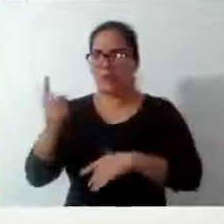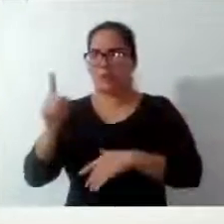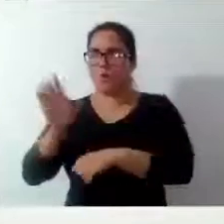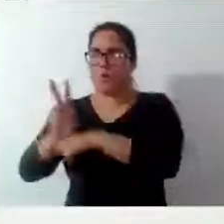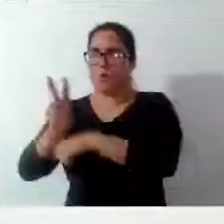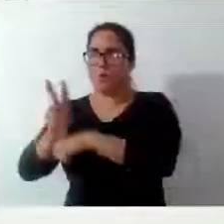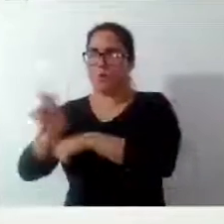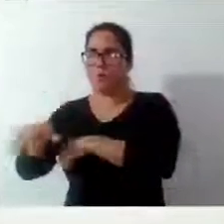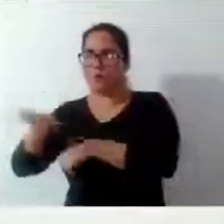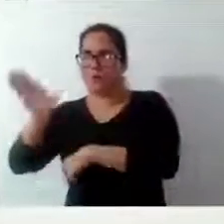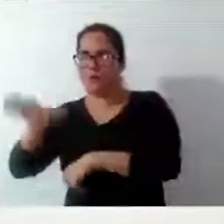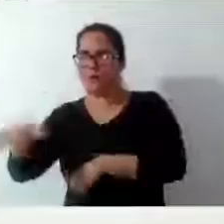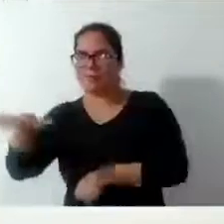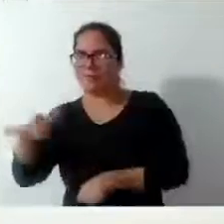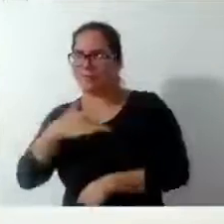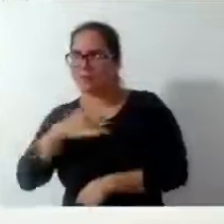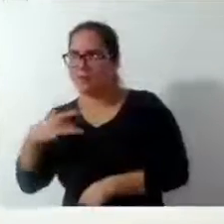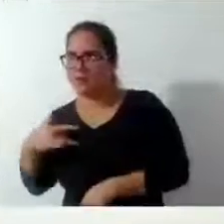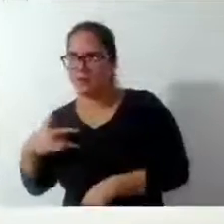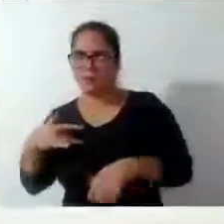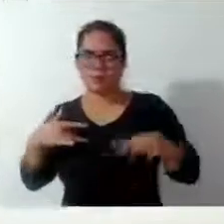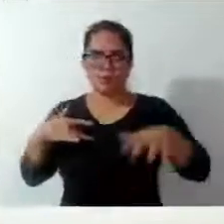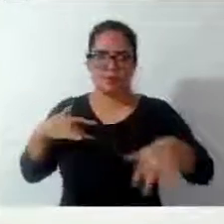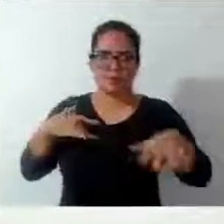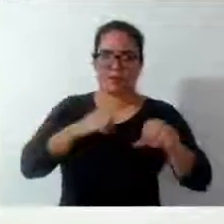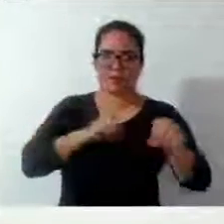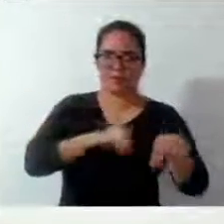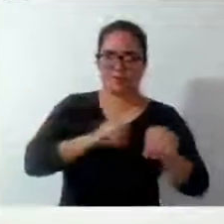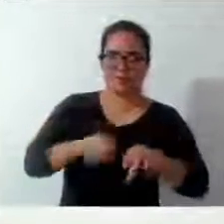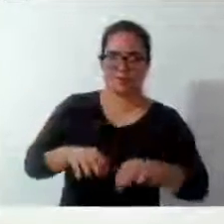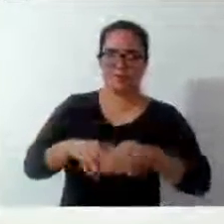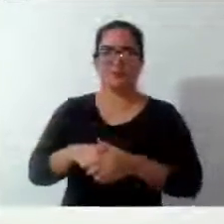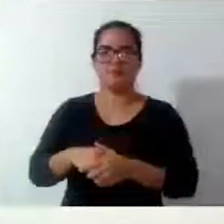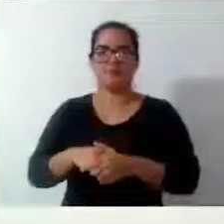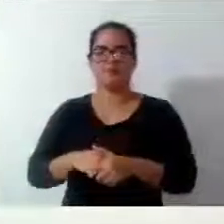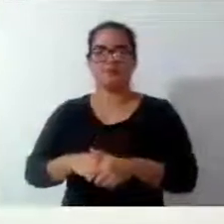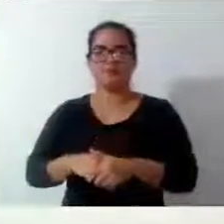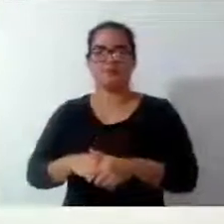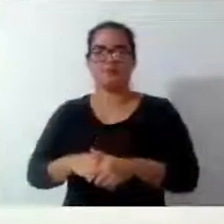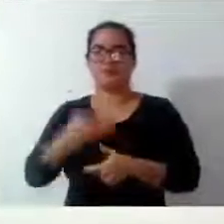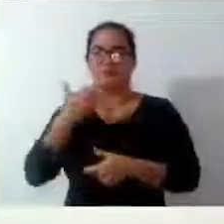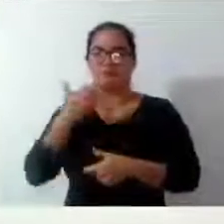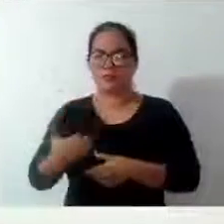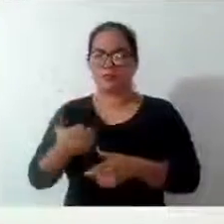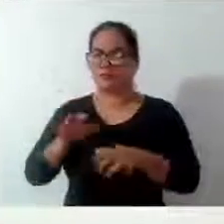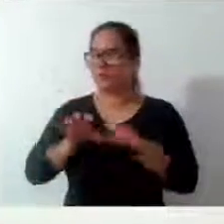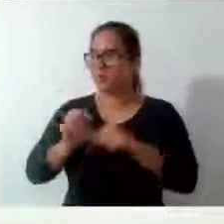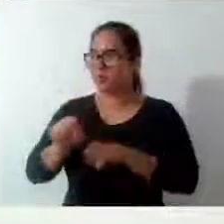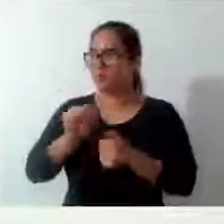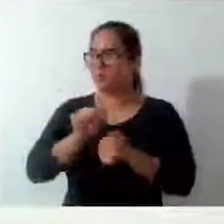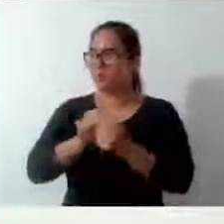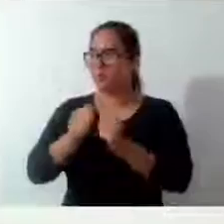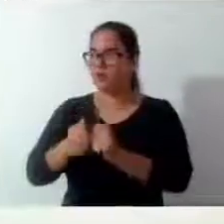ou mais da educação. Não. Também não pede uma formação adequada